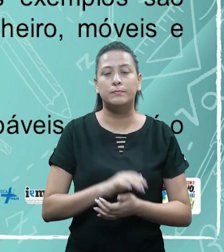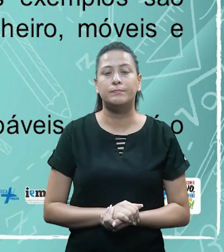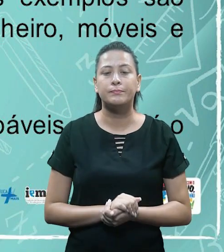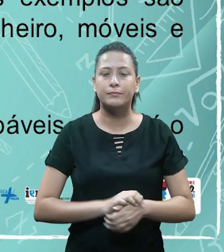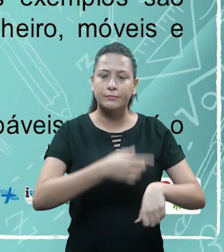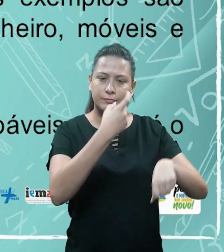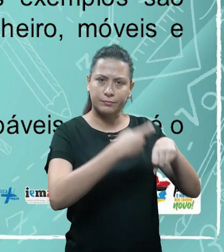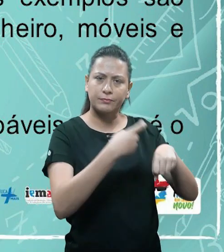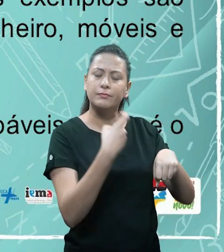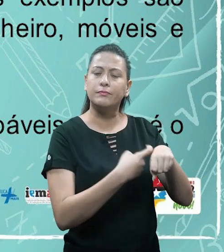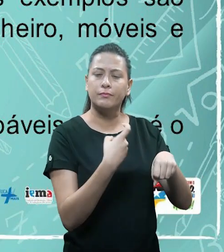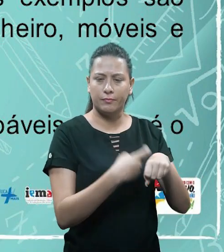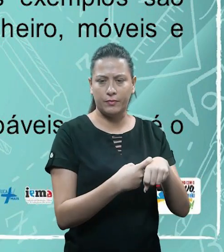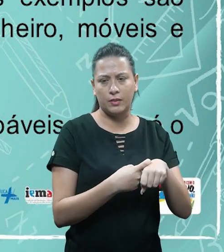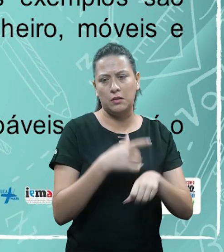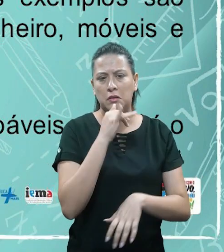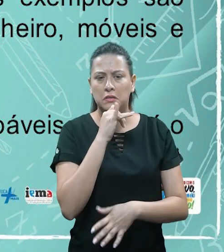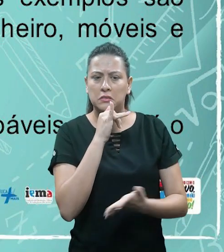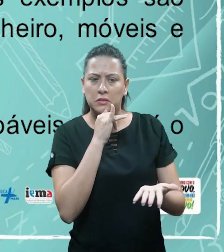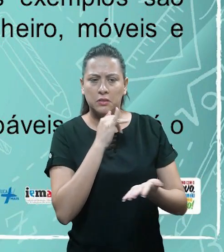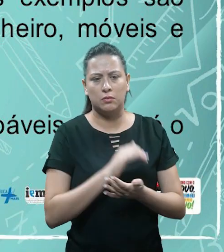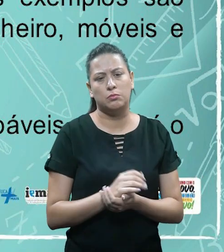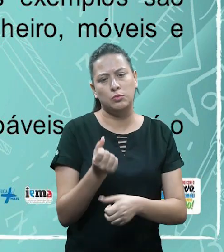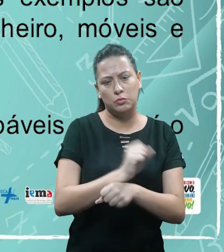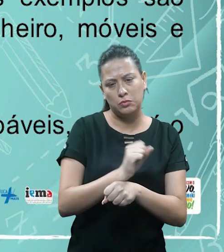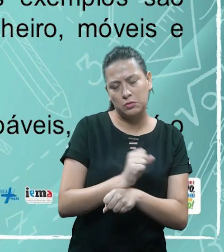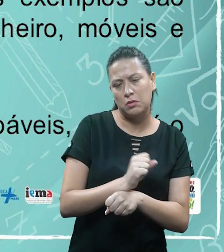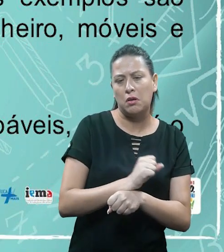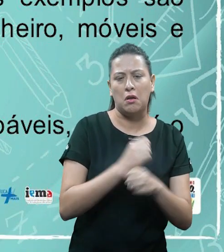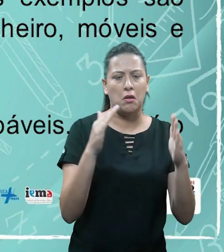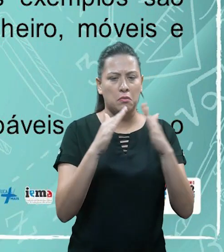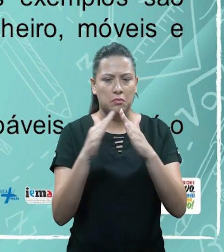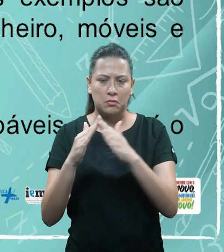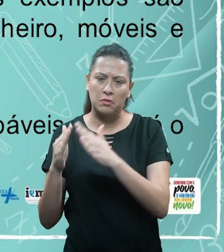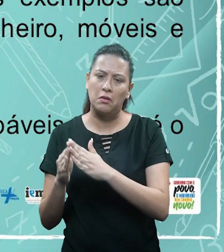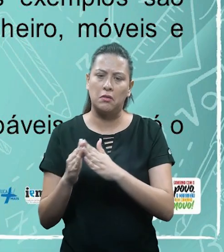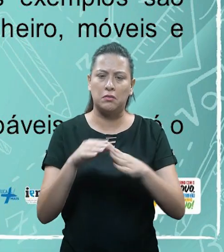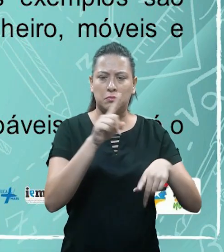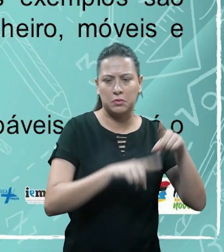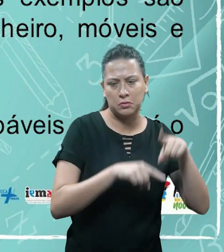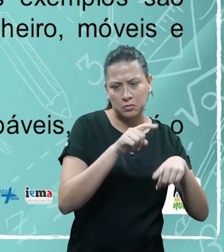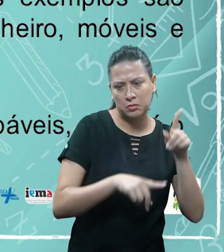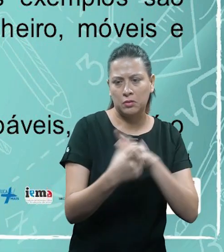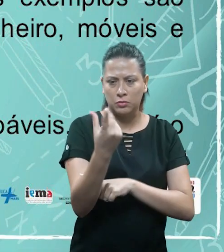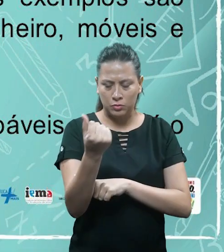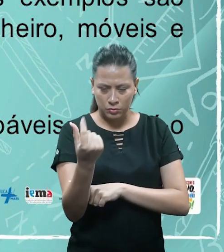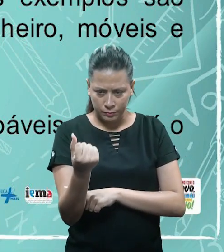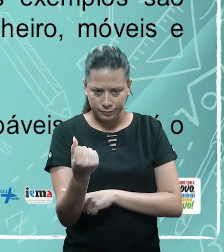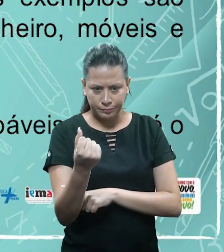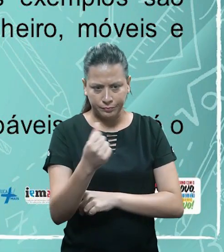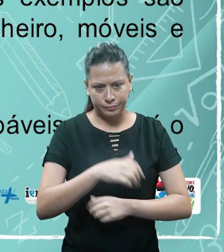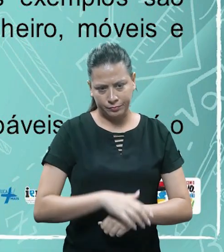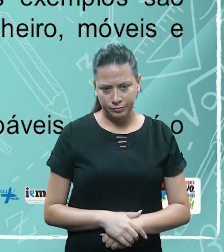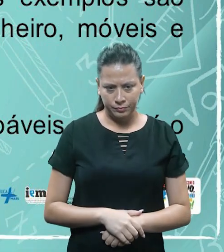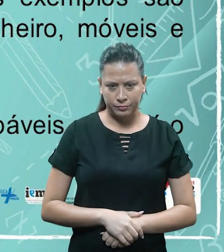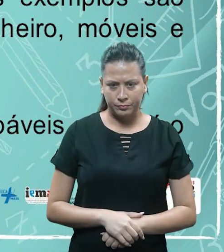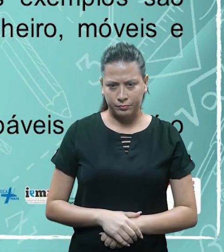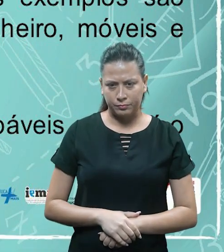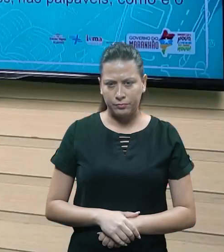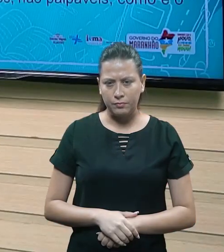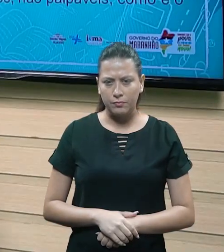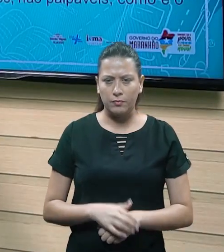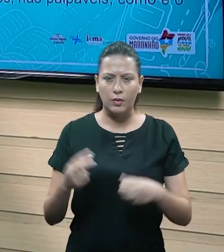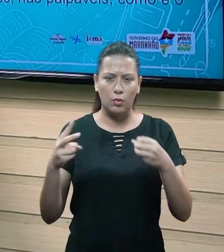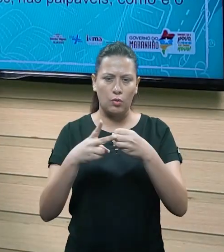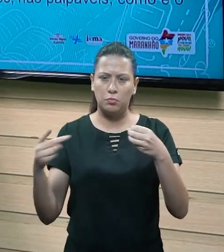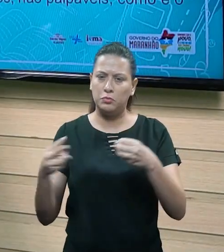palpáveis, corpóreos. Alguns exemplos são veículos, imóveis, estoques de mercadorias, dinheiro, móveis, utensílios, ferramentas, entre outros. Então,